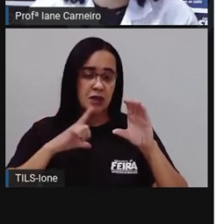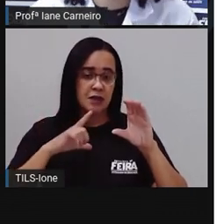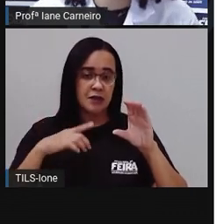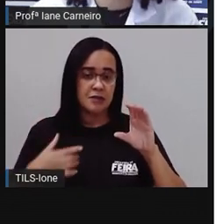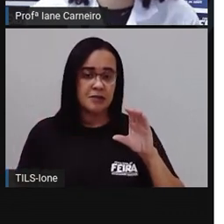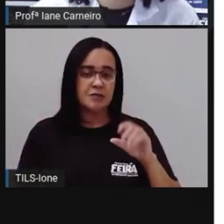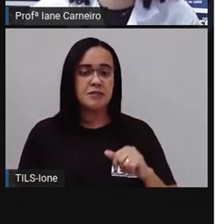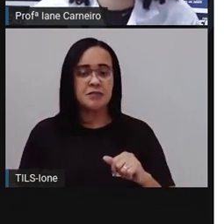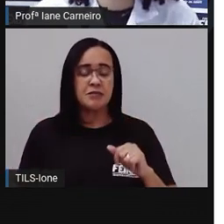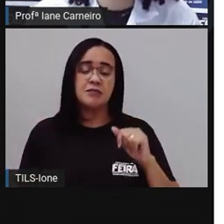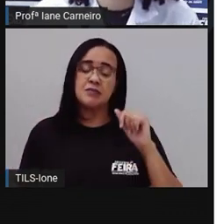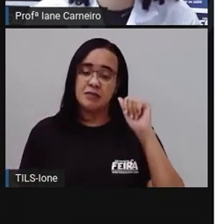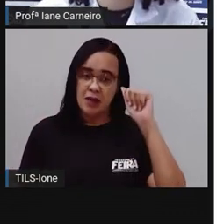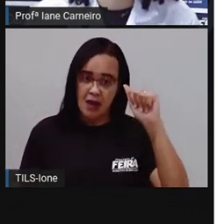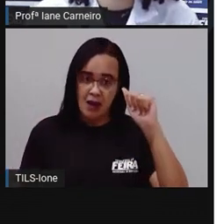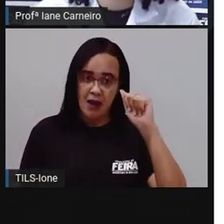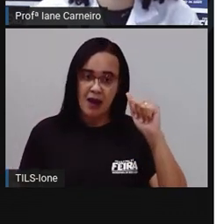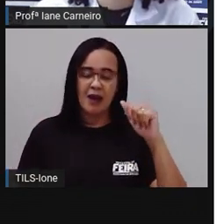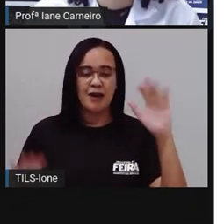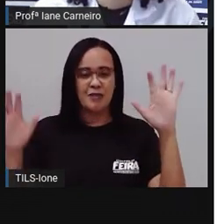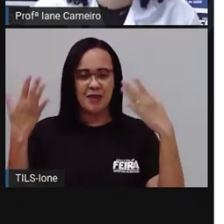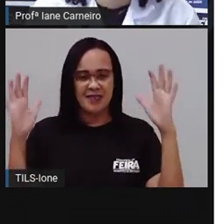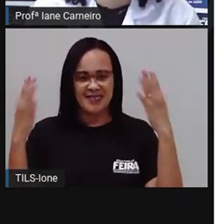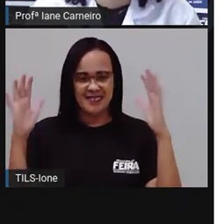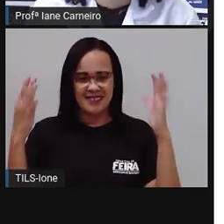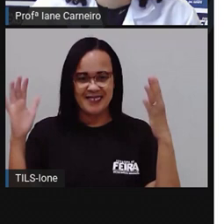Na letra A. Vamos lá.